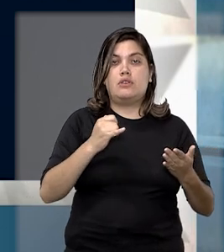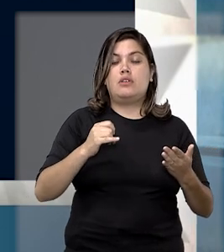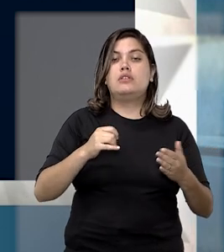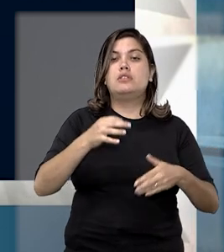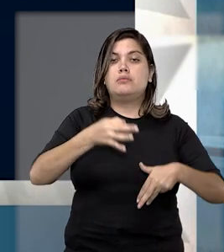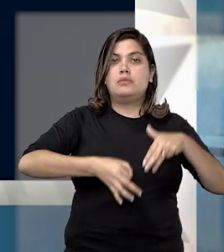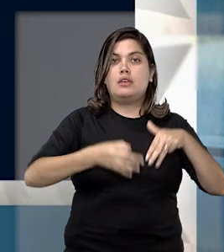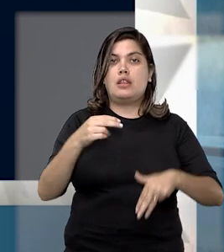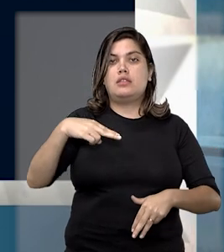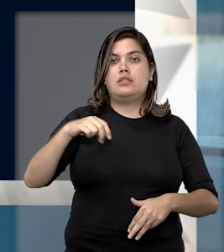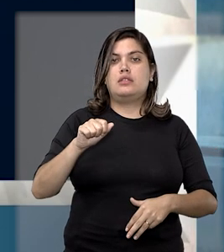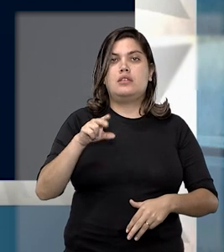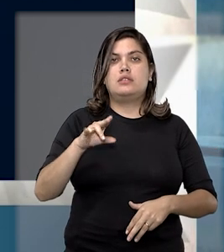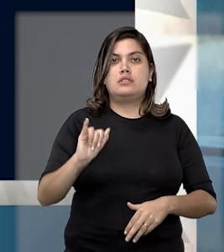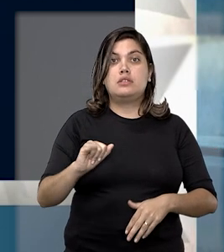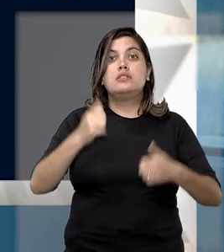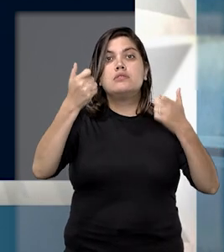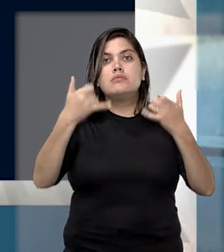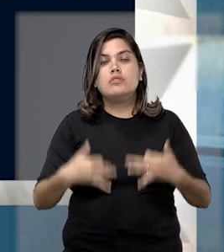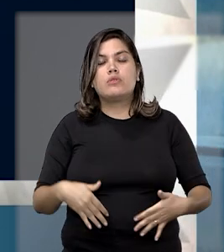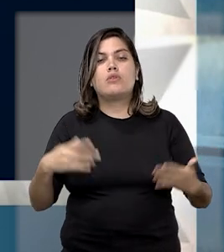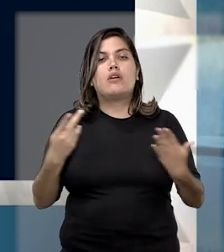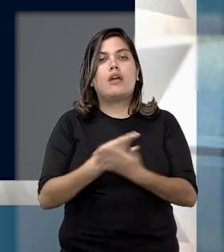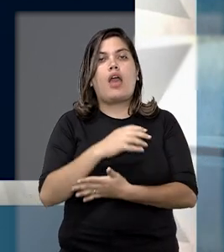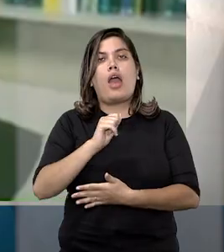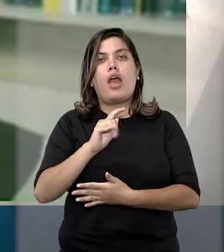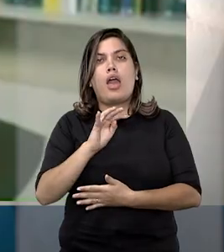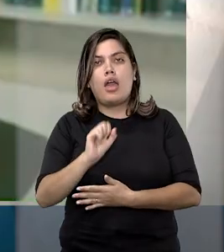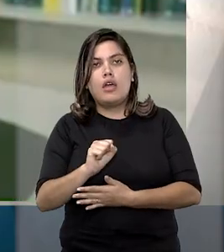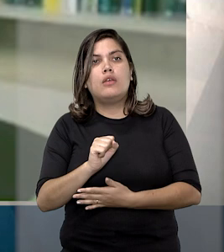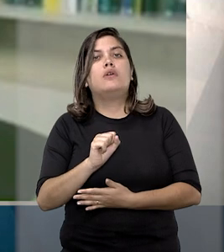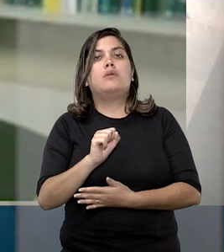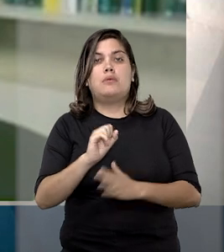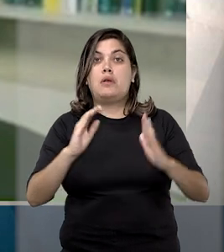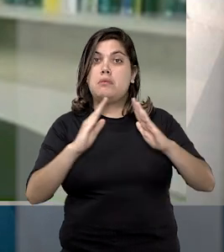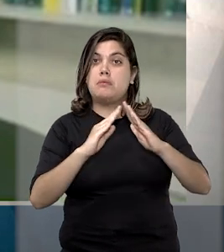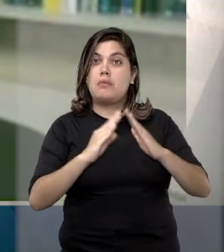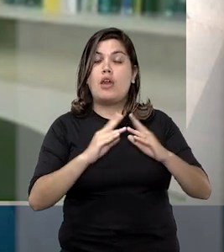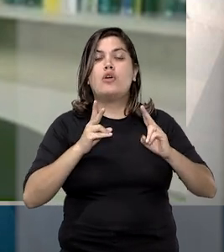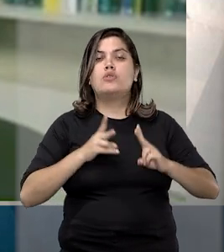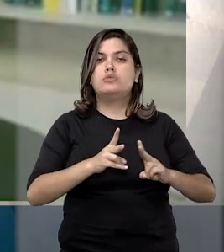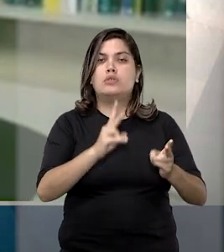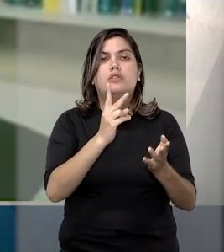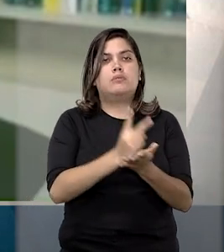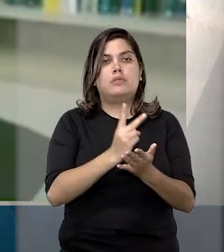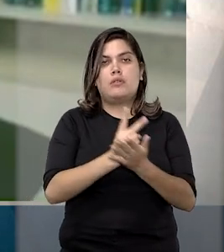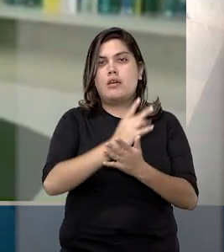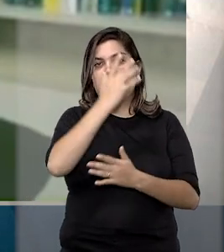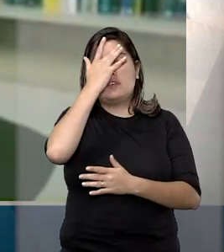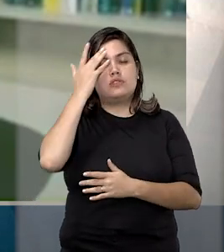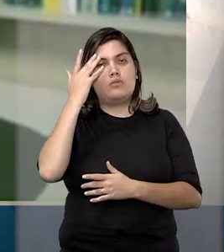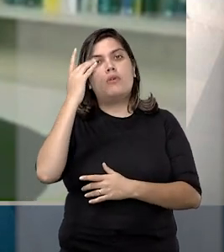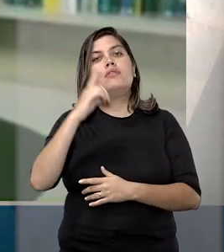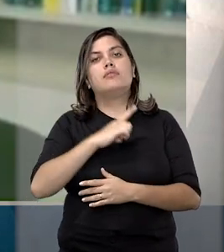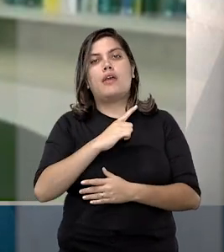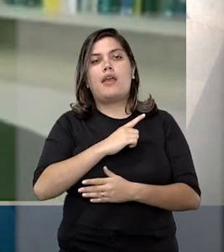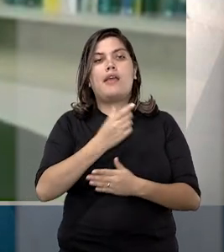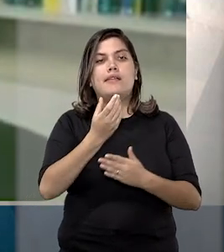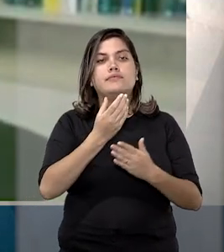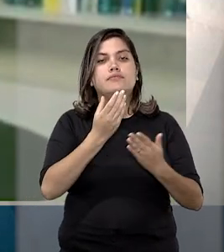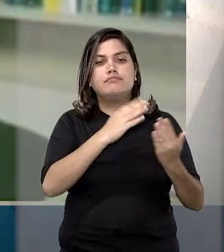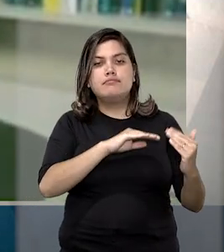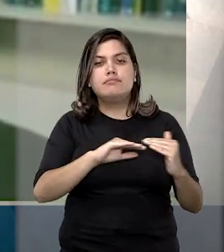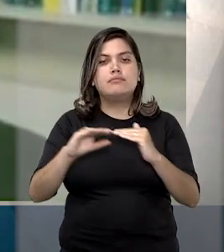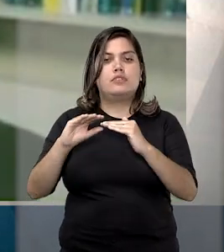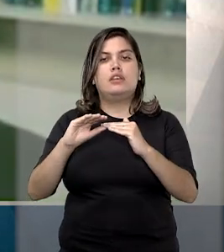a ministra Nancy Andrigui, explicou que no caso dos autos, o bem permaneceu na posse das mesmas pessoas e teve sua destinação